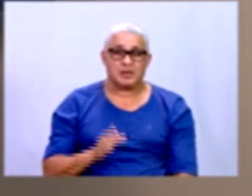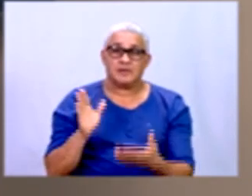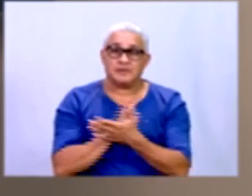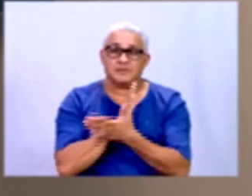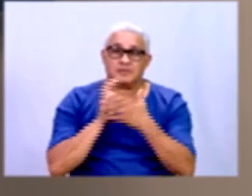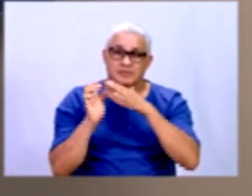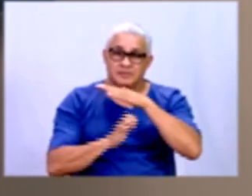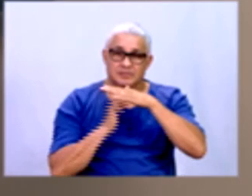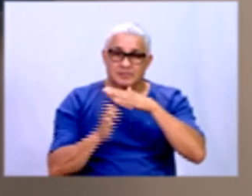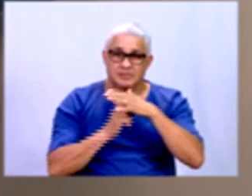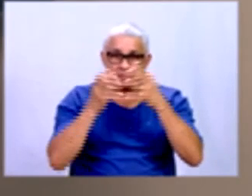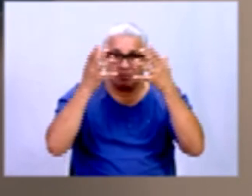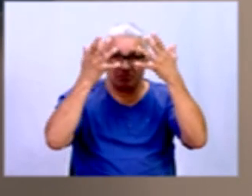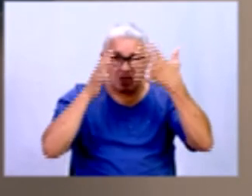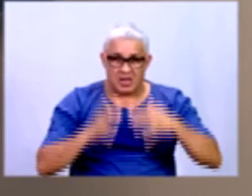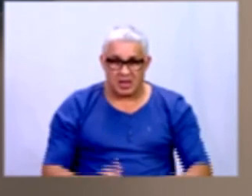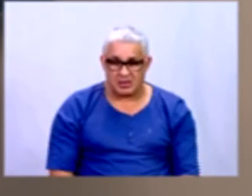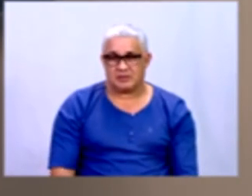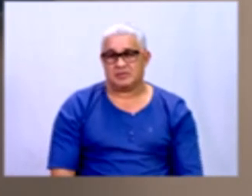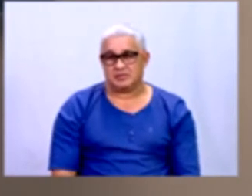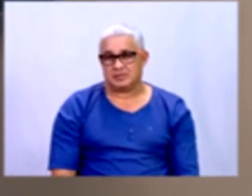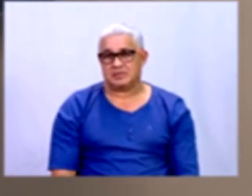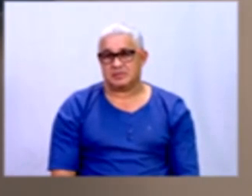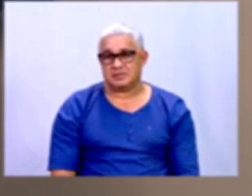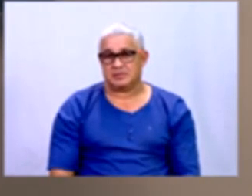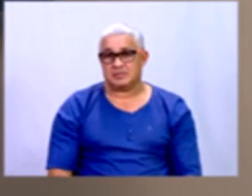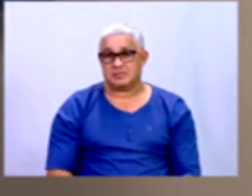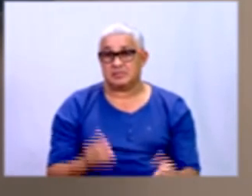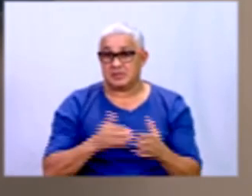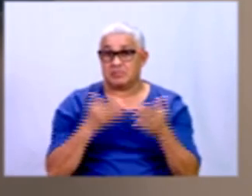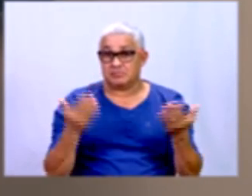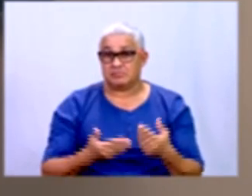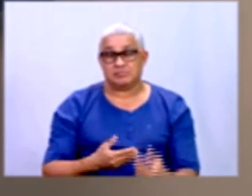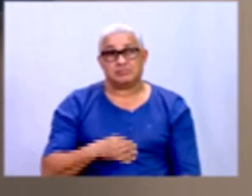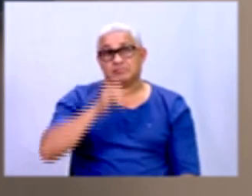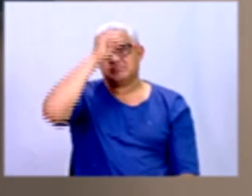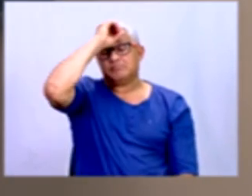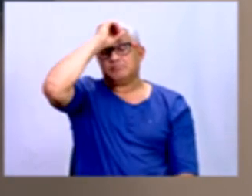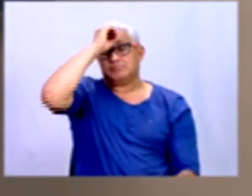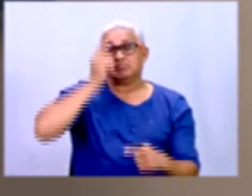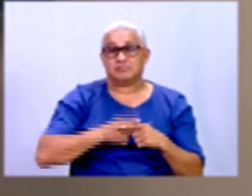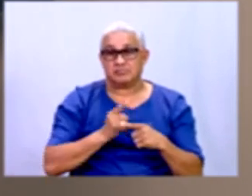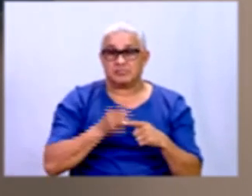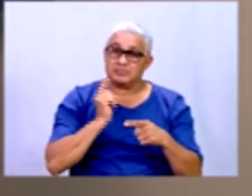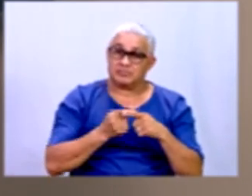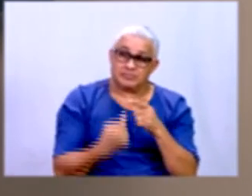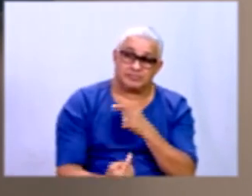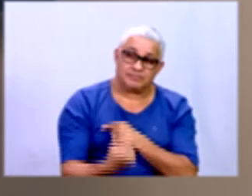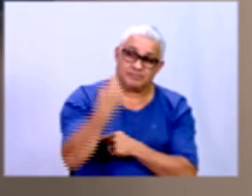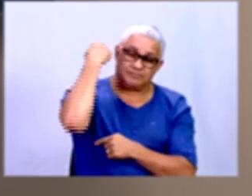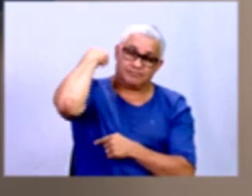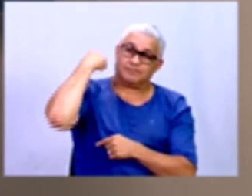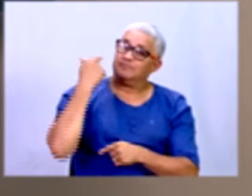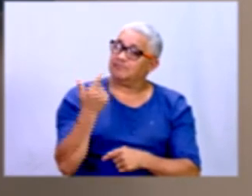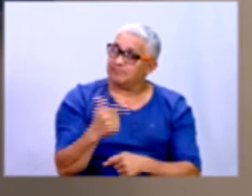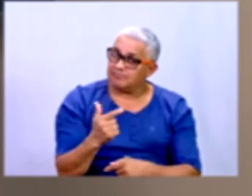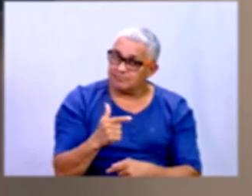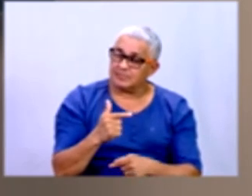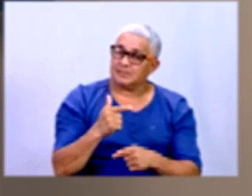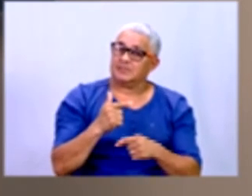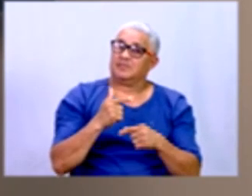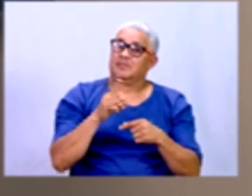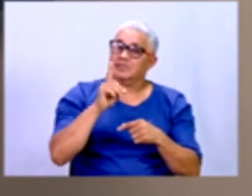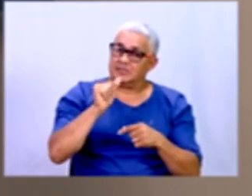que não deram certo e no final das contas, até hoje não sabe por quê. Porque não faziam nenhuma análise dos dados.